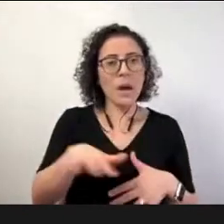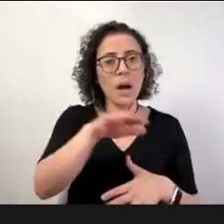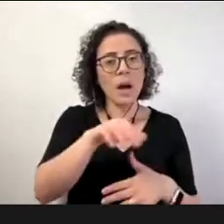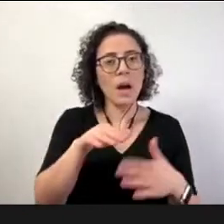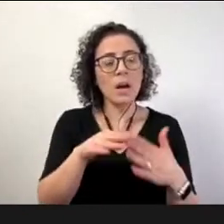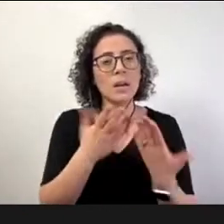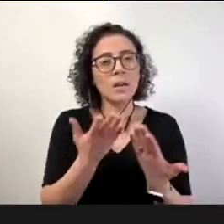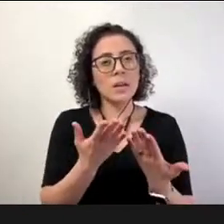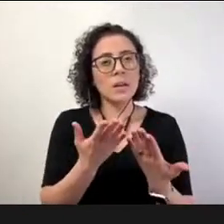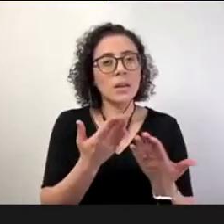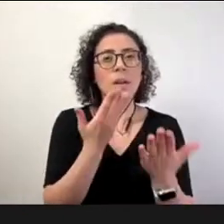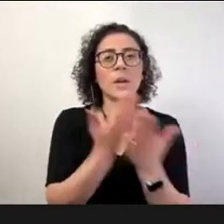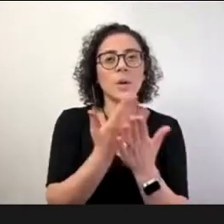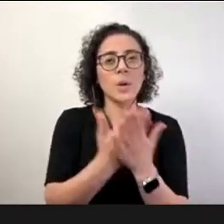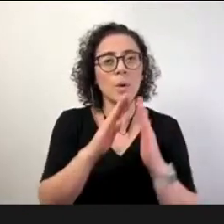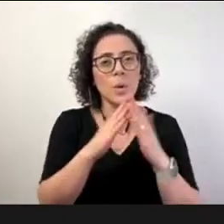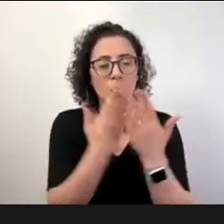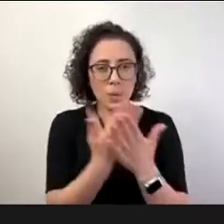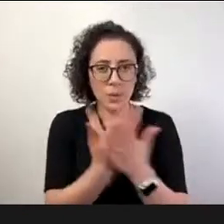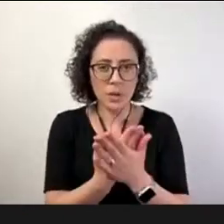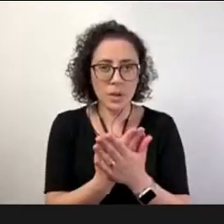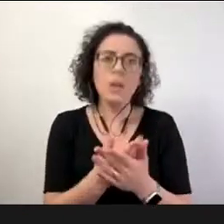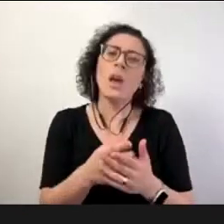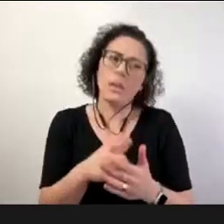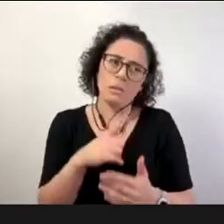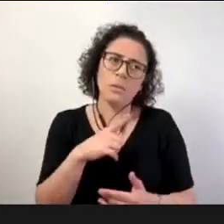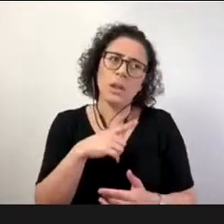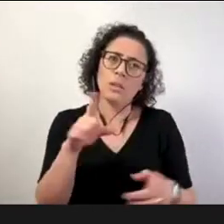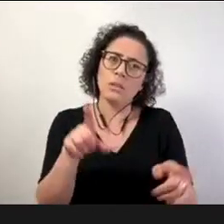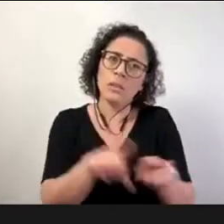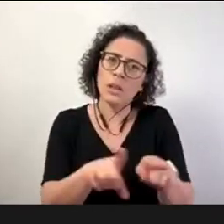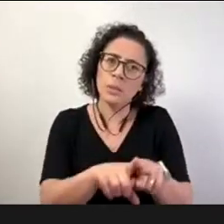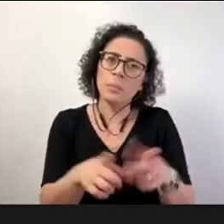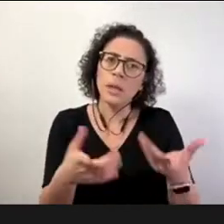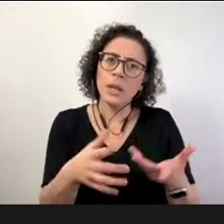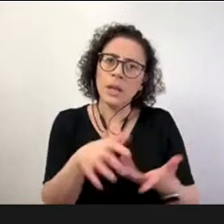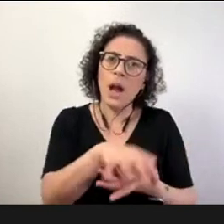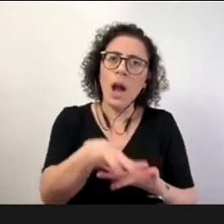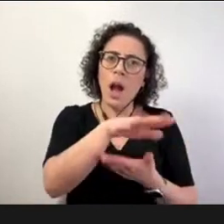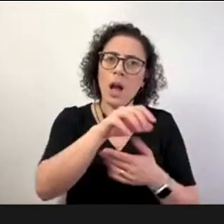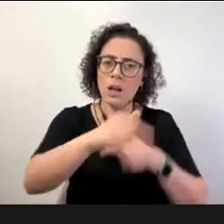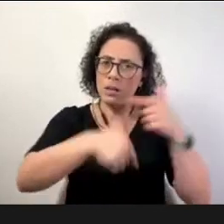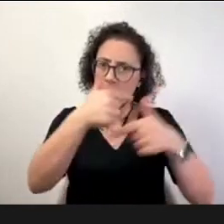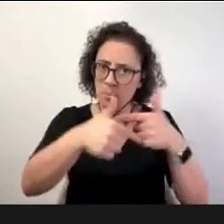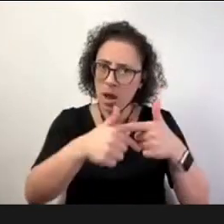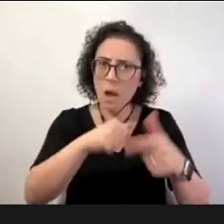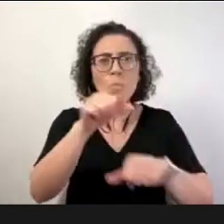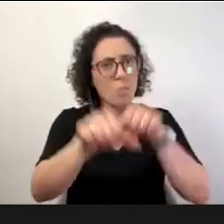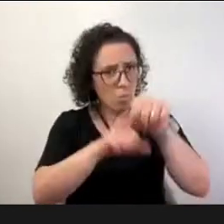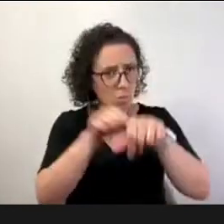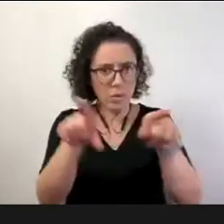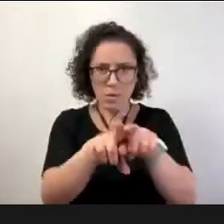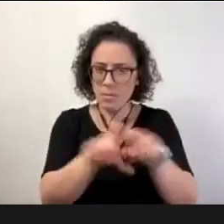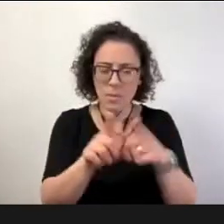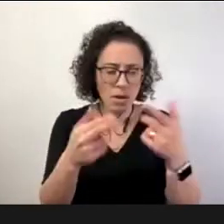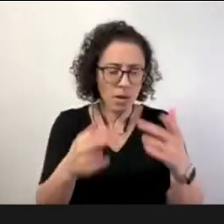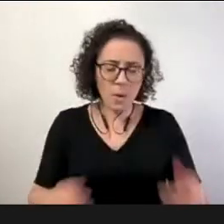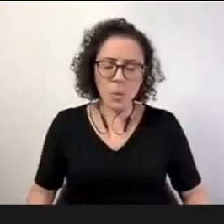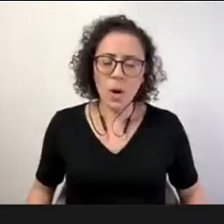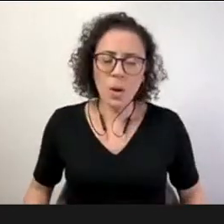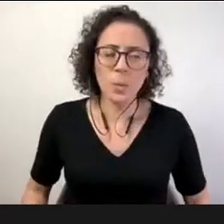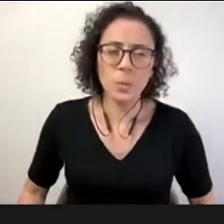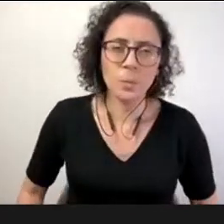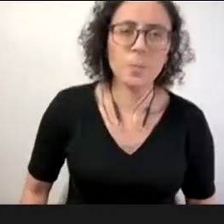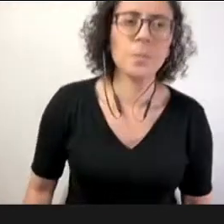as ocupações mudam né os contextos de trabalho mudam então o nosso desafio como instituição de educação profissional também é